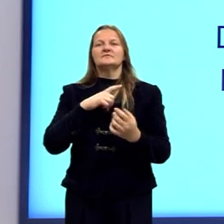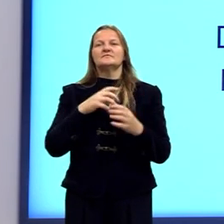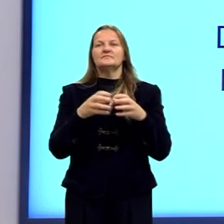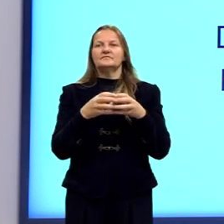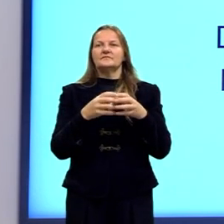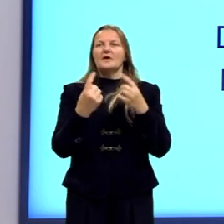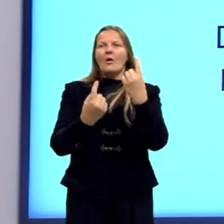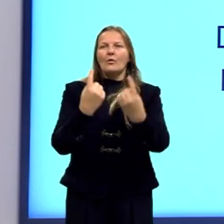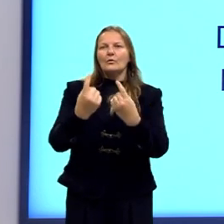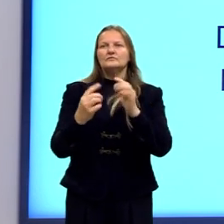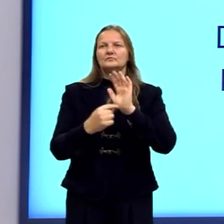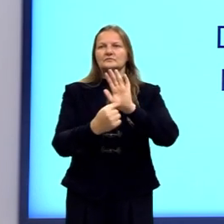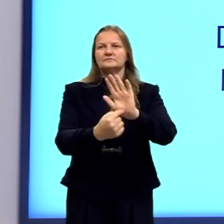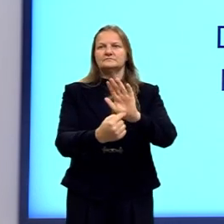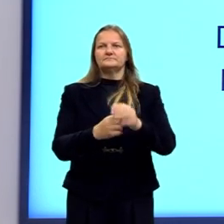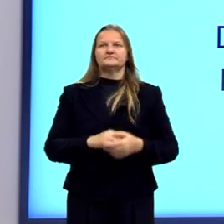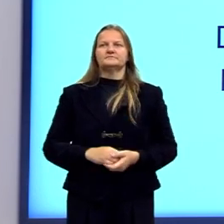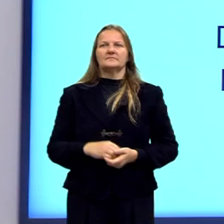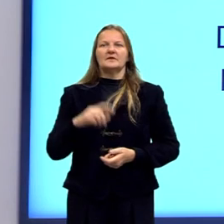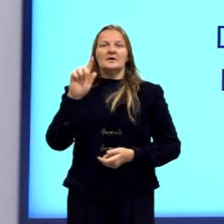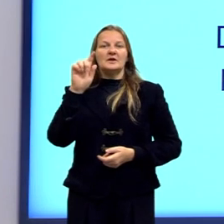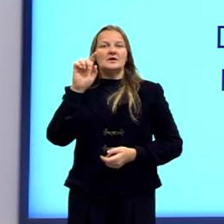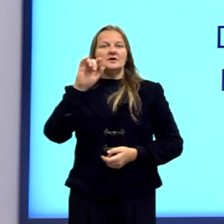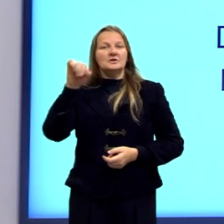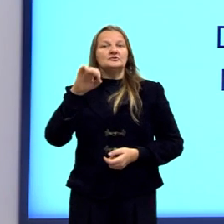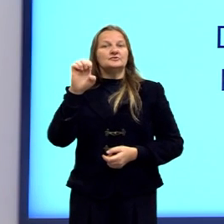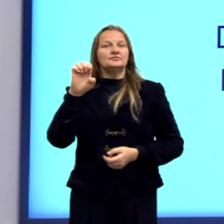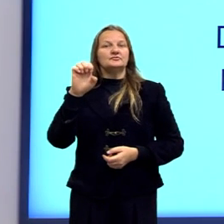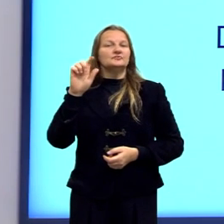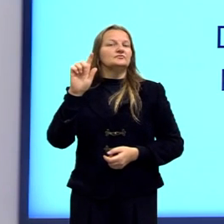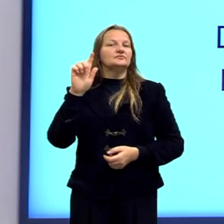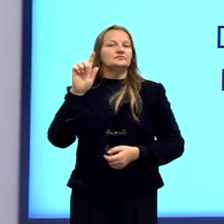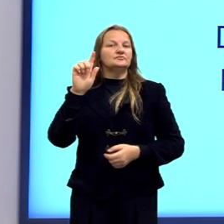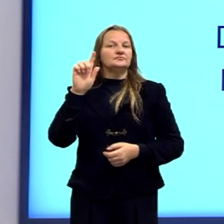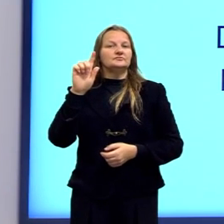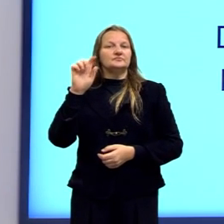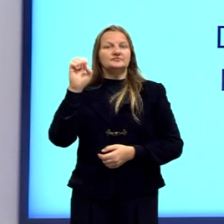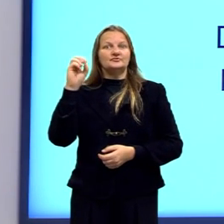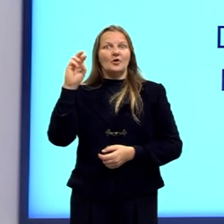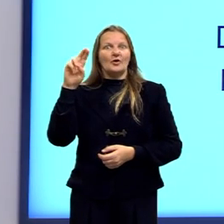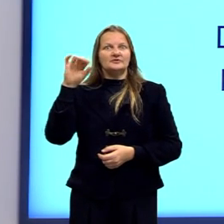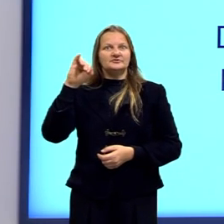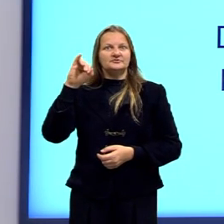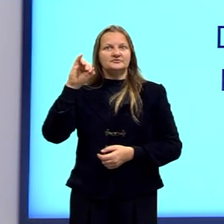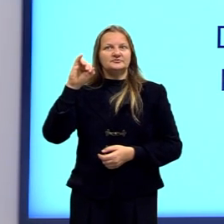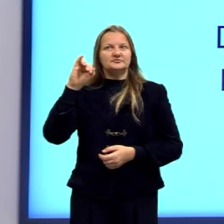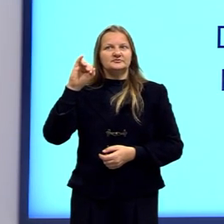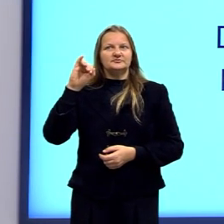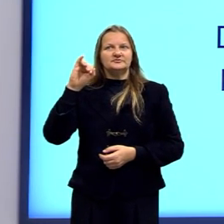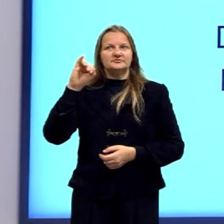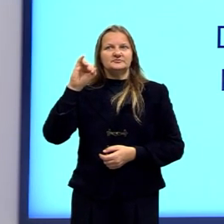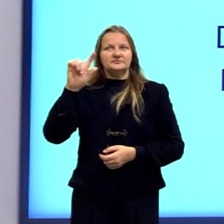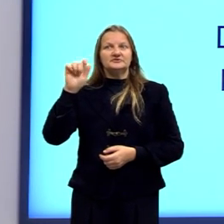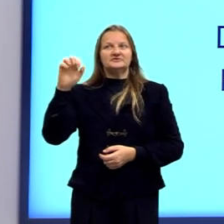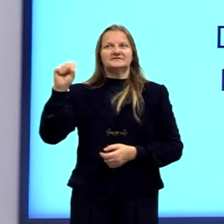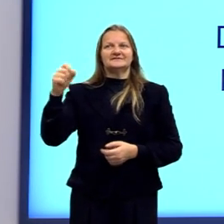coletamos somente alguns. Então, George de Buffon, que ali viveu em 1707 até